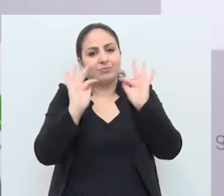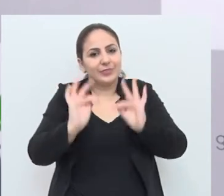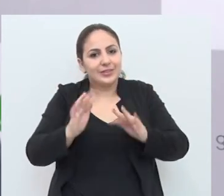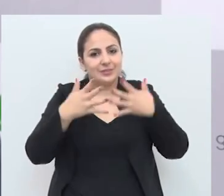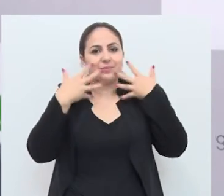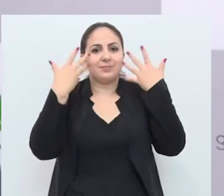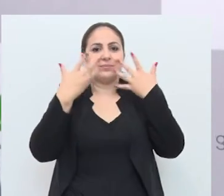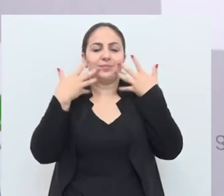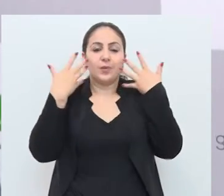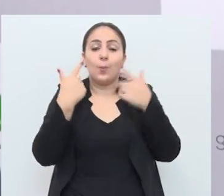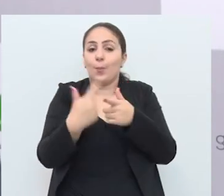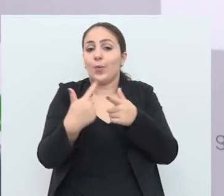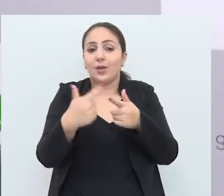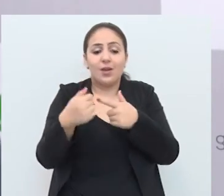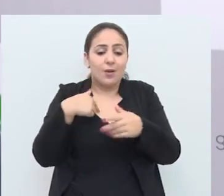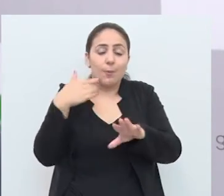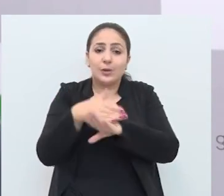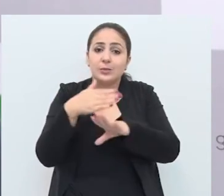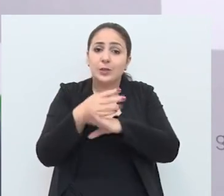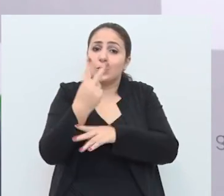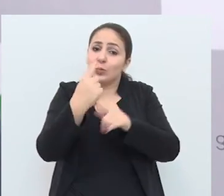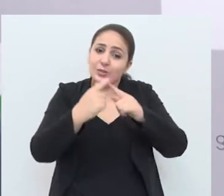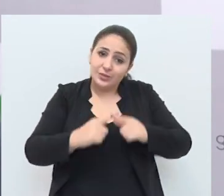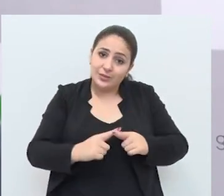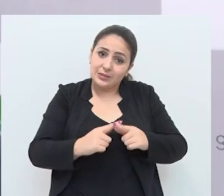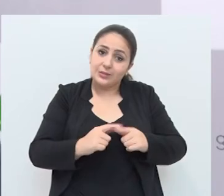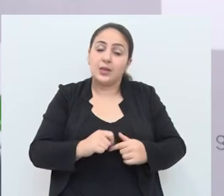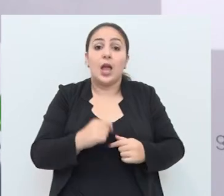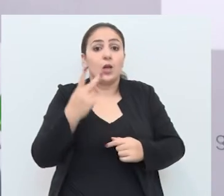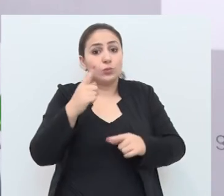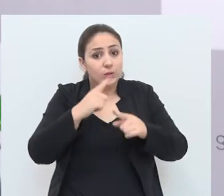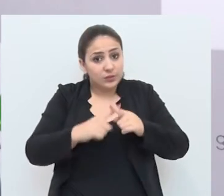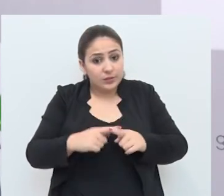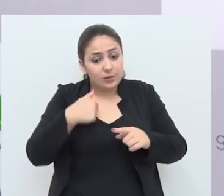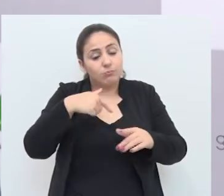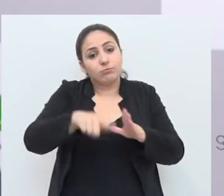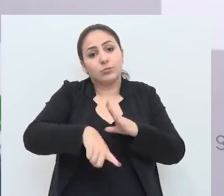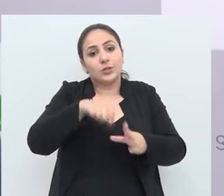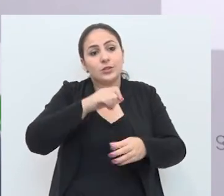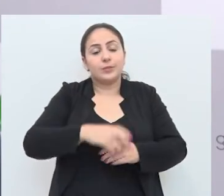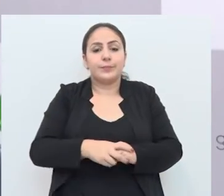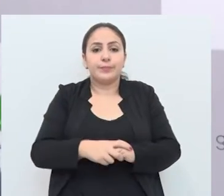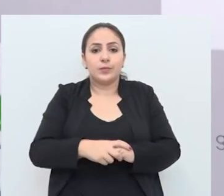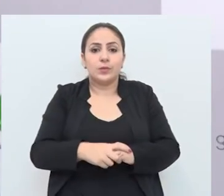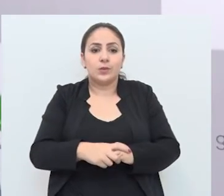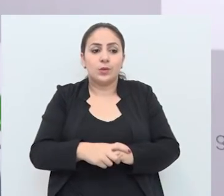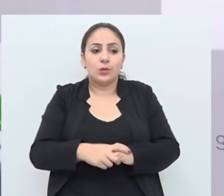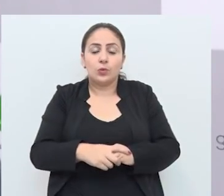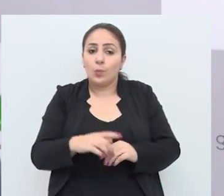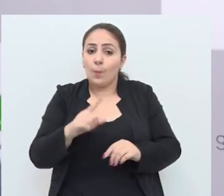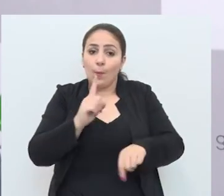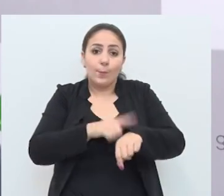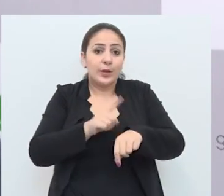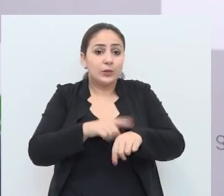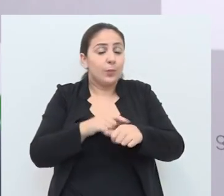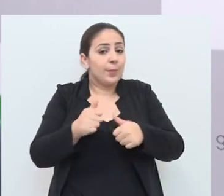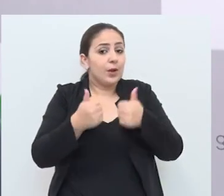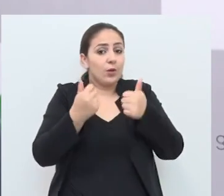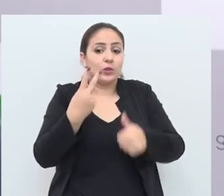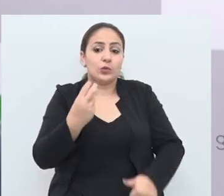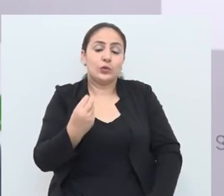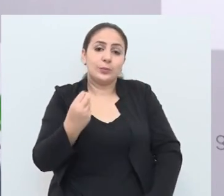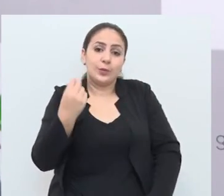alegre, muito contente, porque eu participei duas vezes e as duas vezes me elegi. No momento melhor meu, em